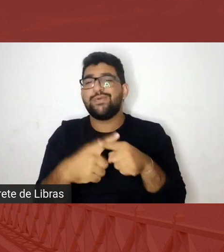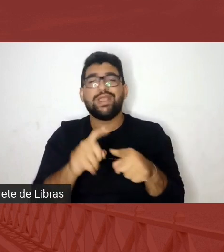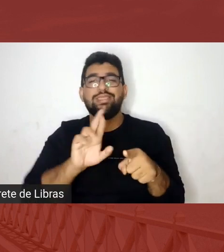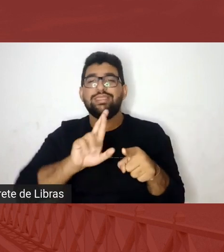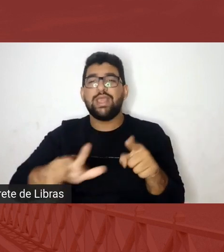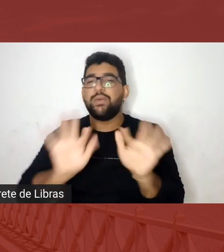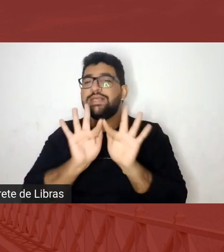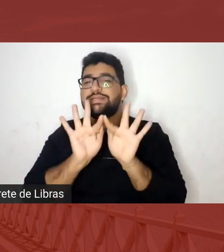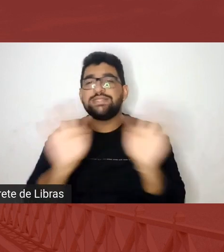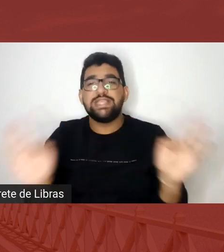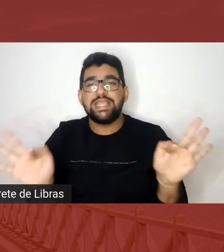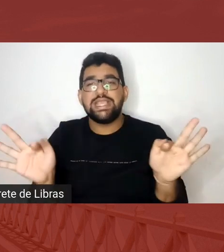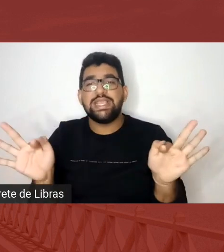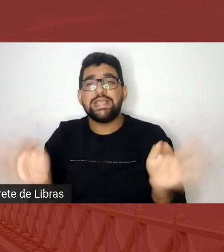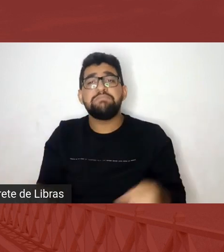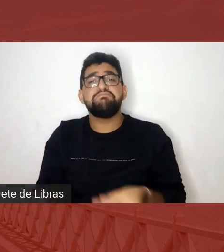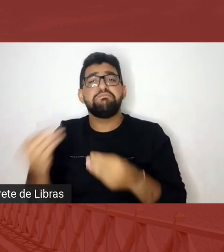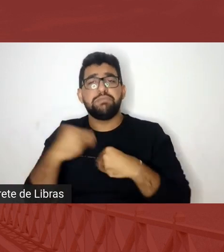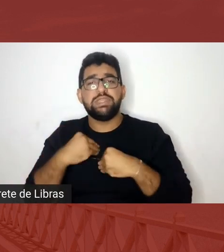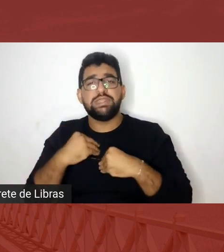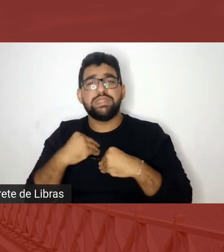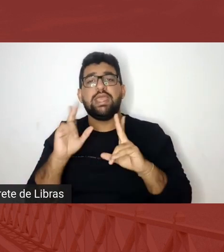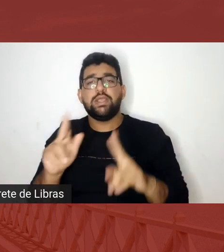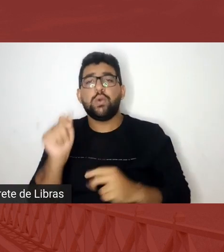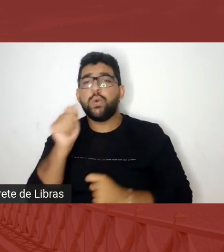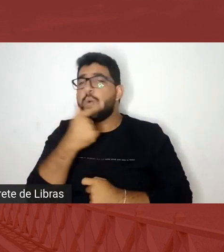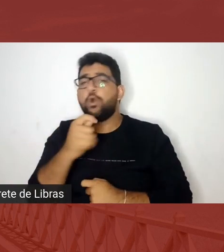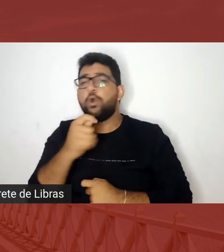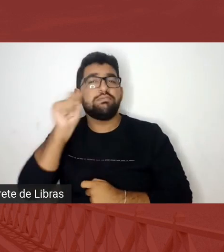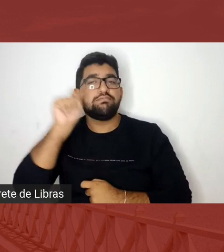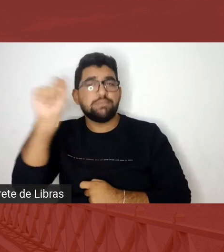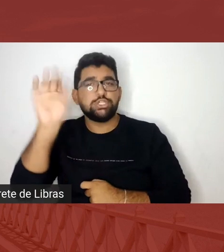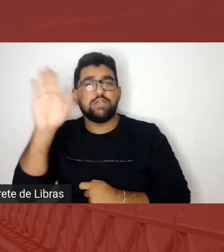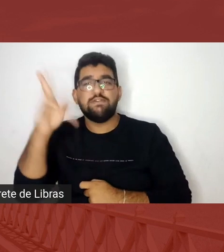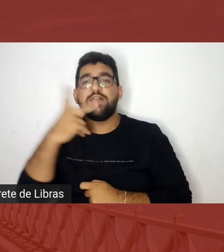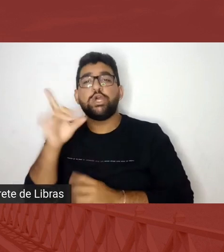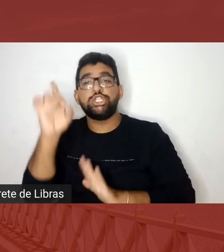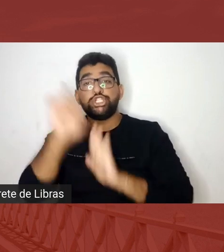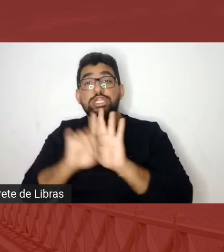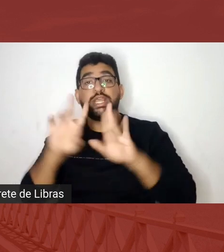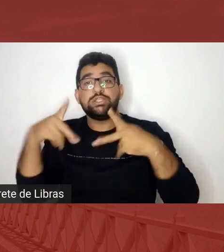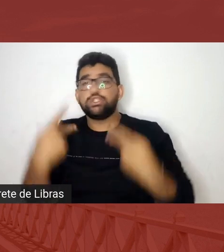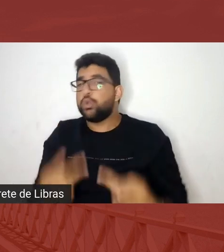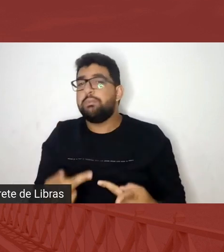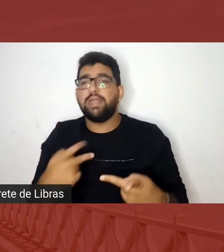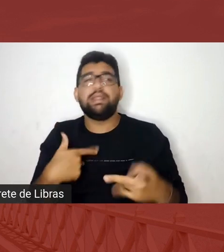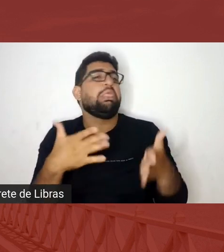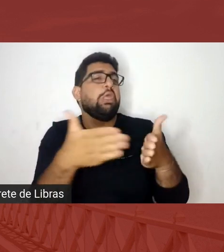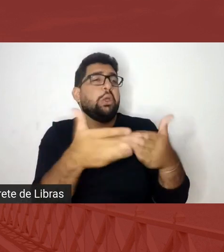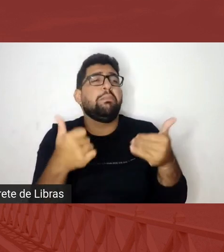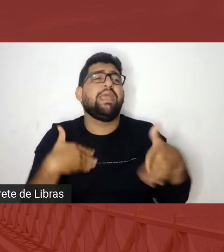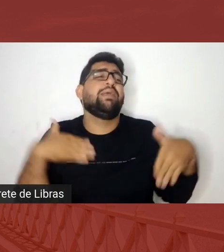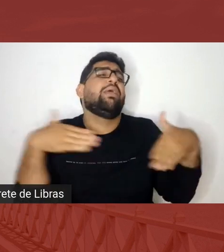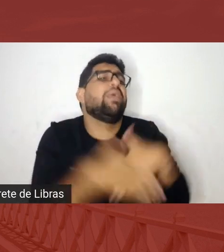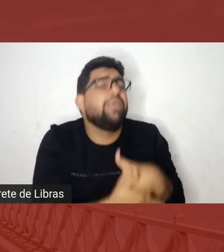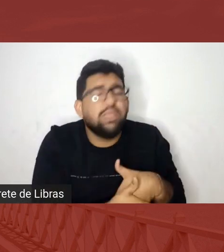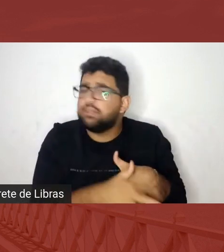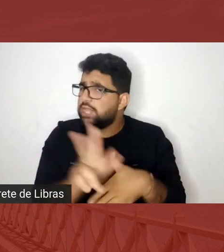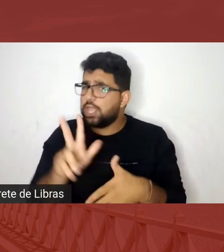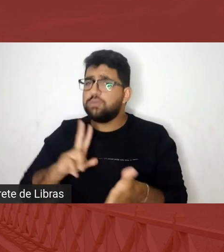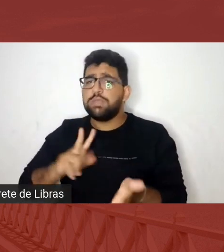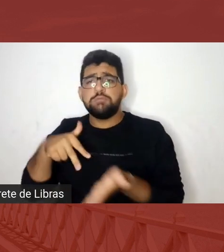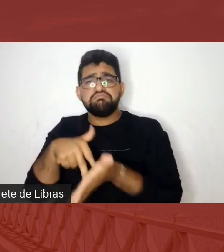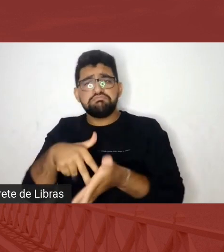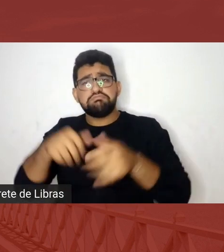dado, como diz Dom Tomás Baltoino, direitos humanos, não se pede de joelhos, exige-se de pé. Foi